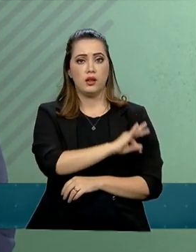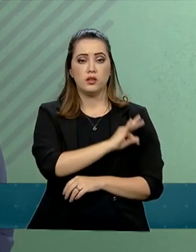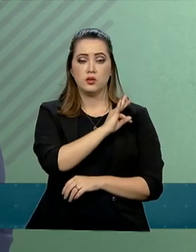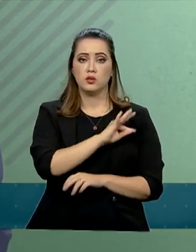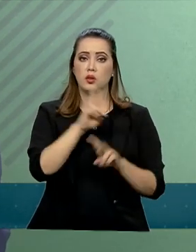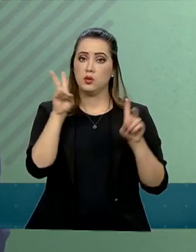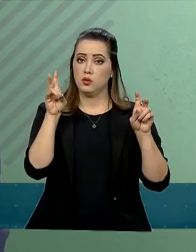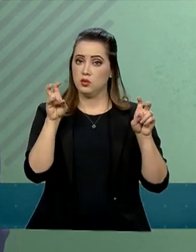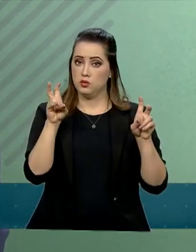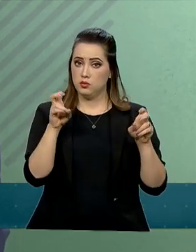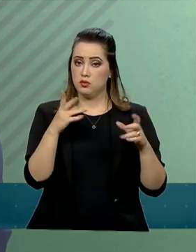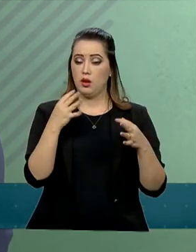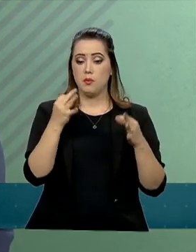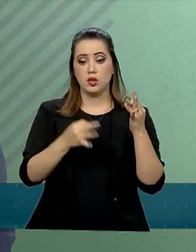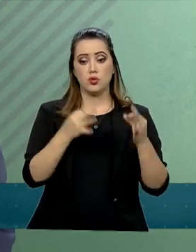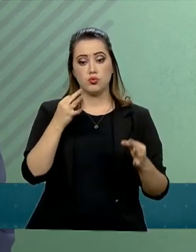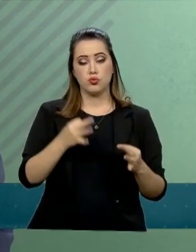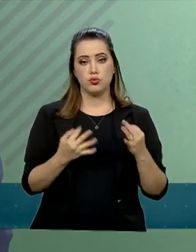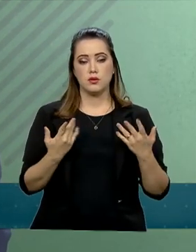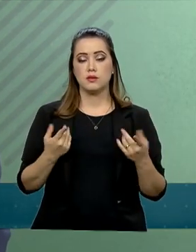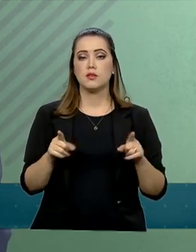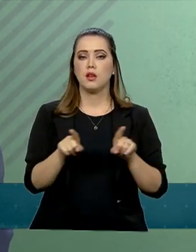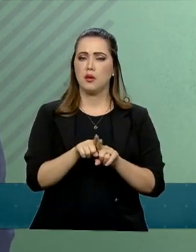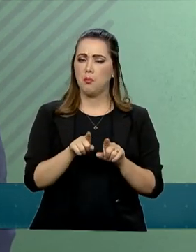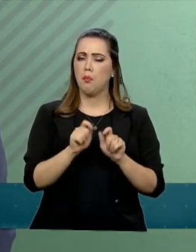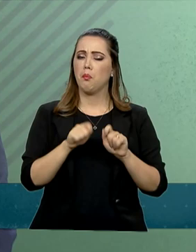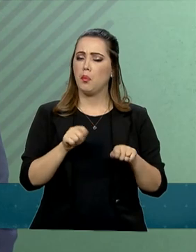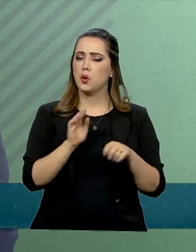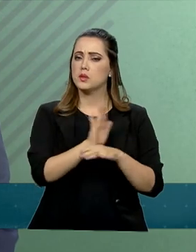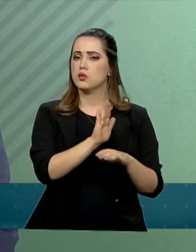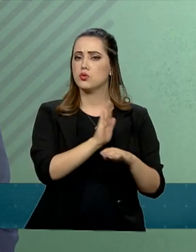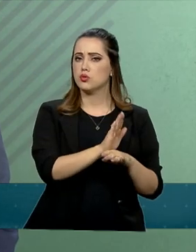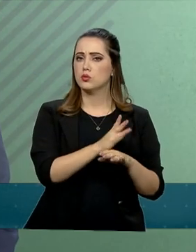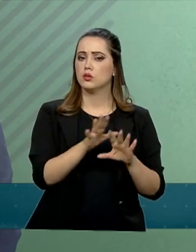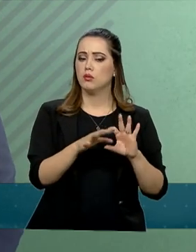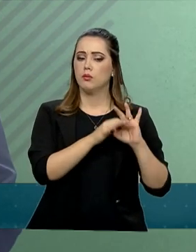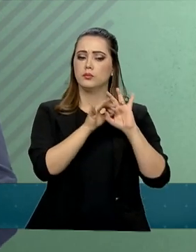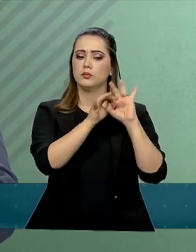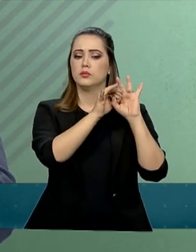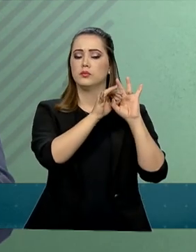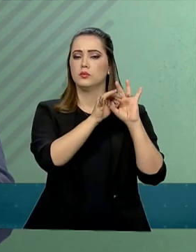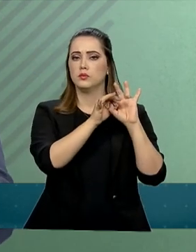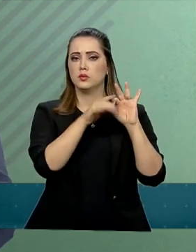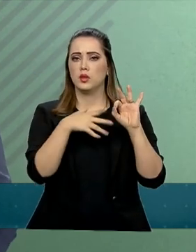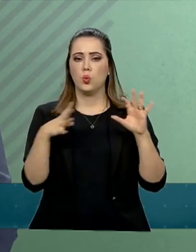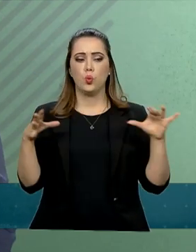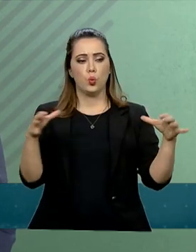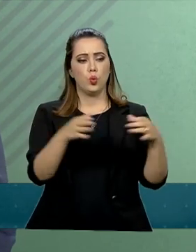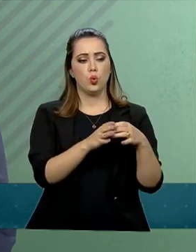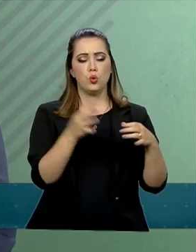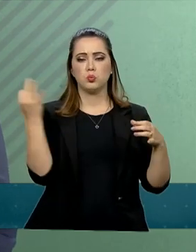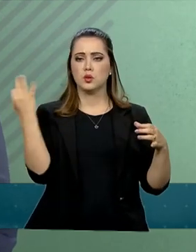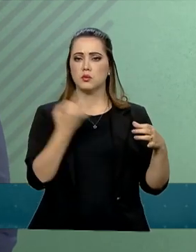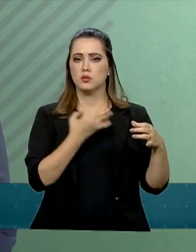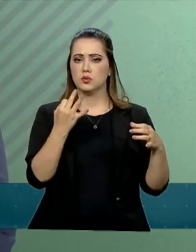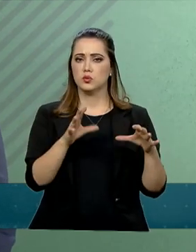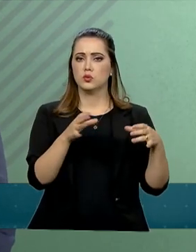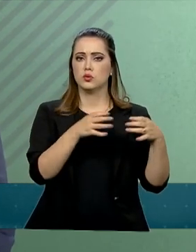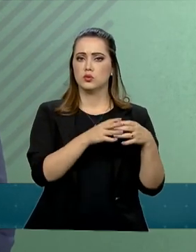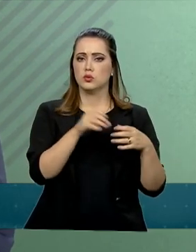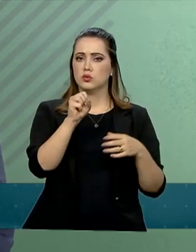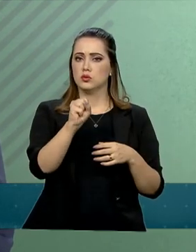aspecto do conhecimento jurídico, e que possam colaborar, que possam somar aquela bela equipe, que é a equipe do